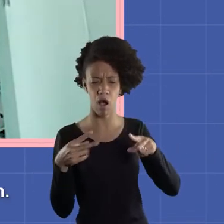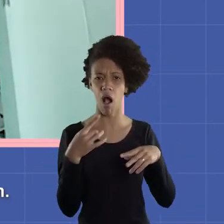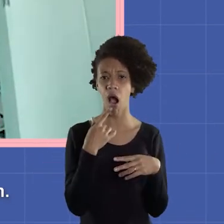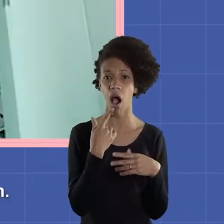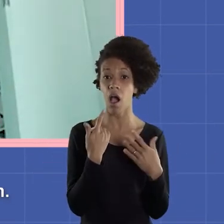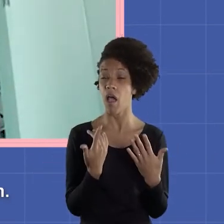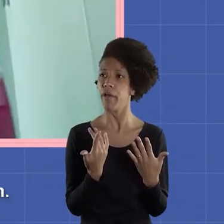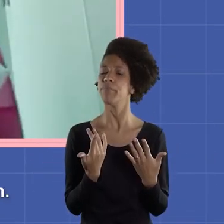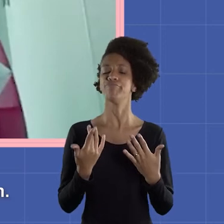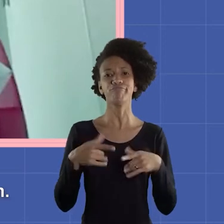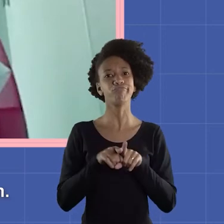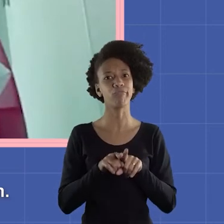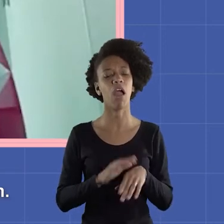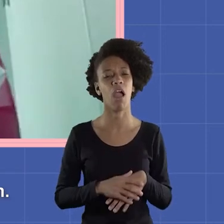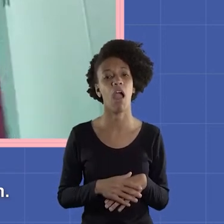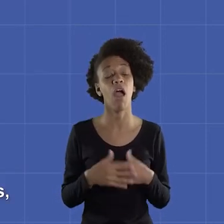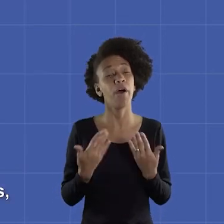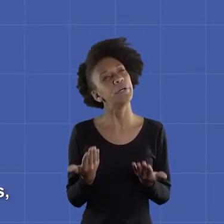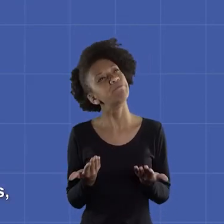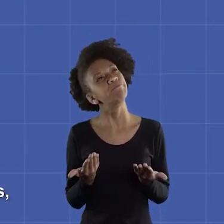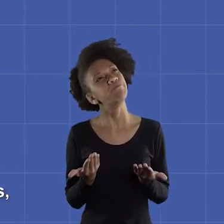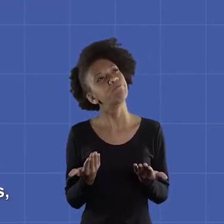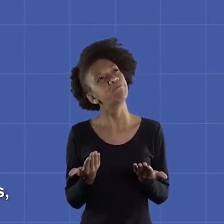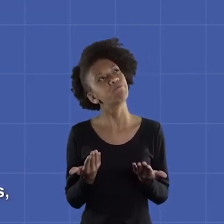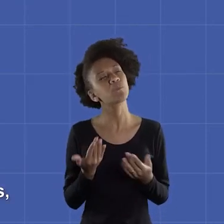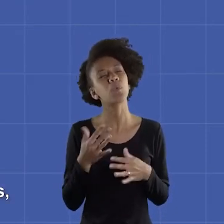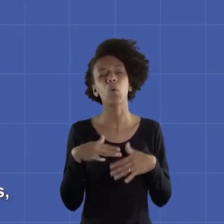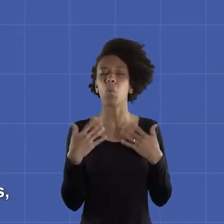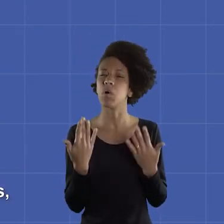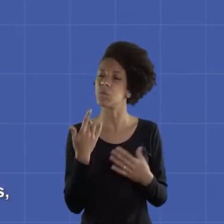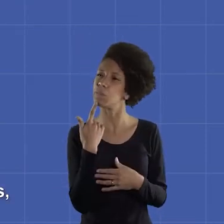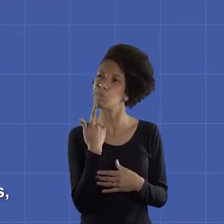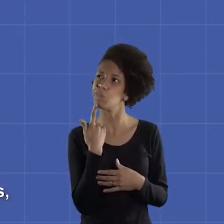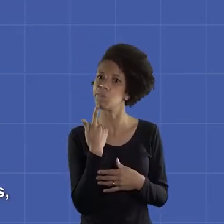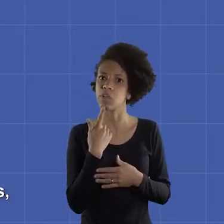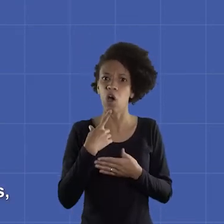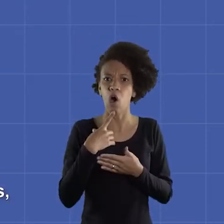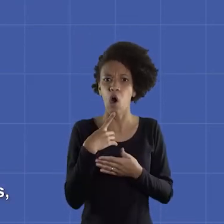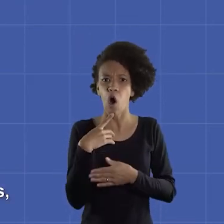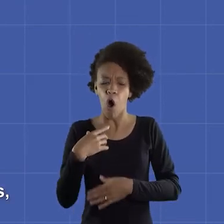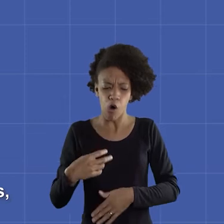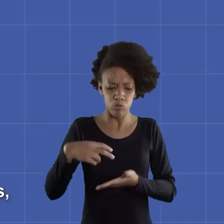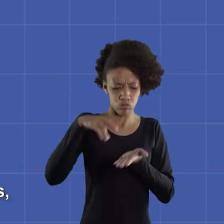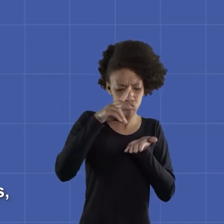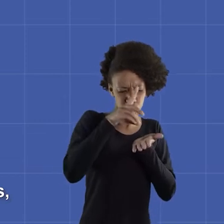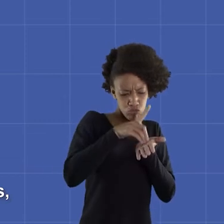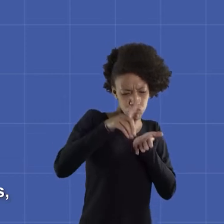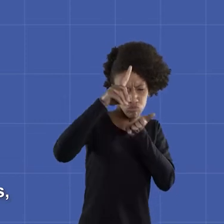e sobre o Megalodon Quando os